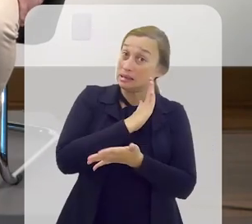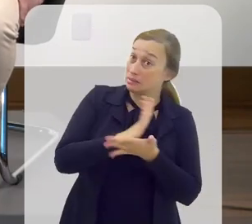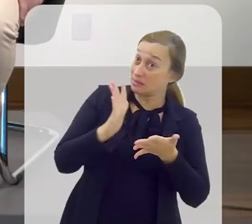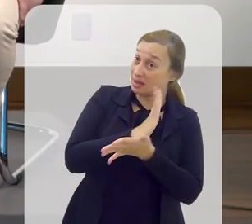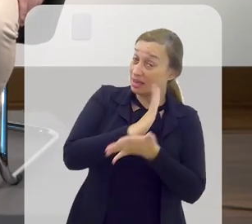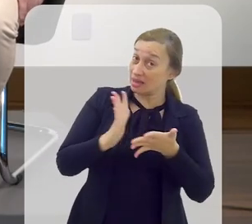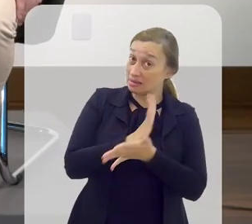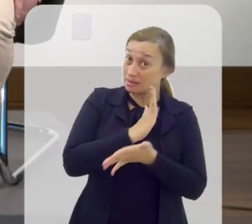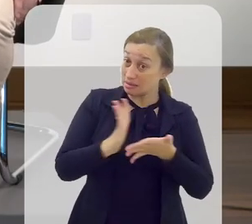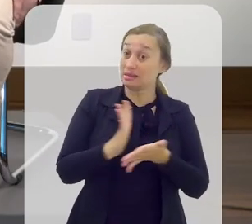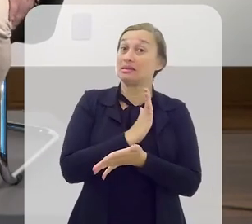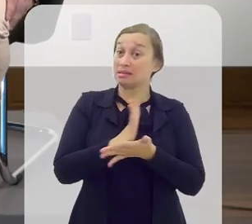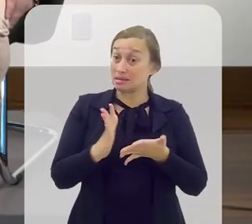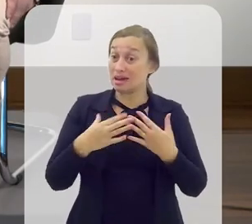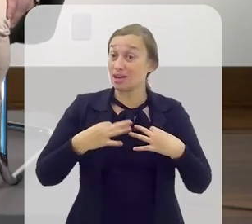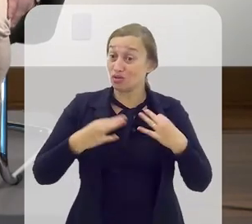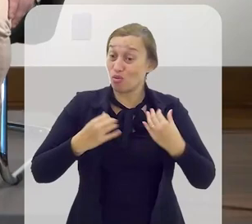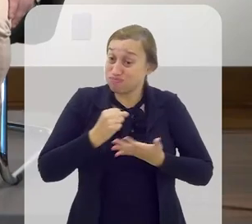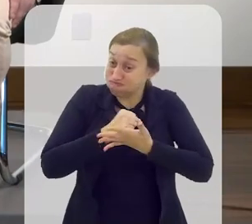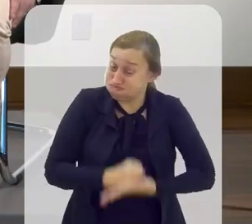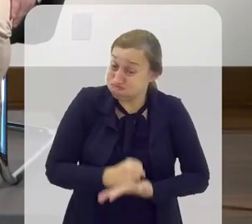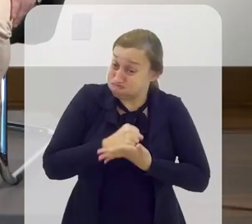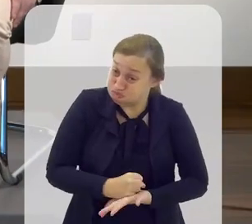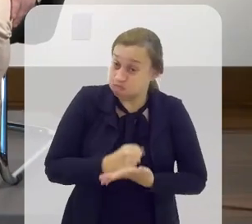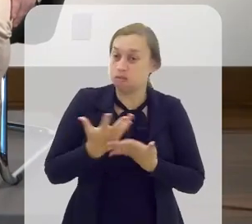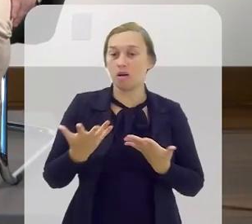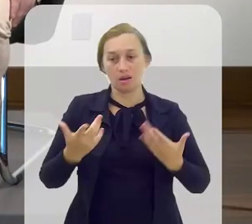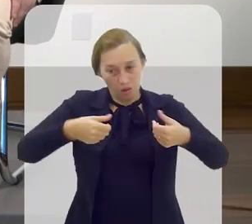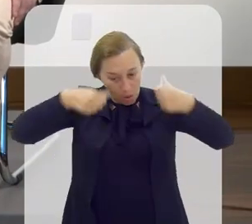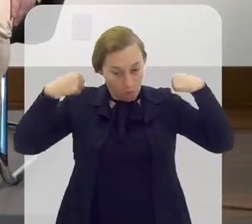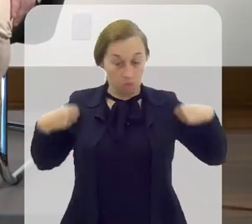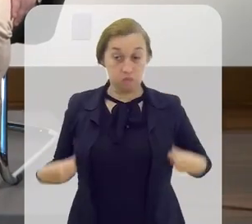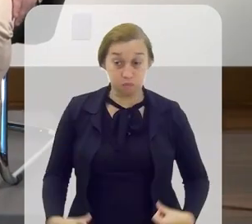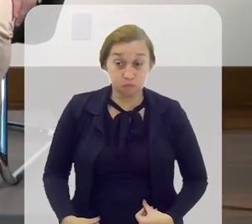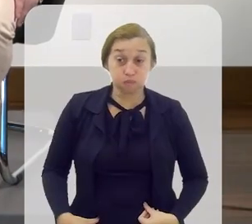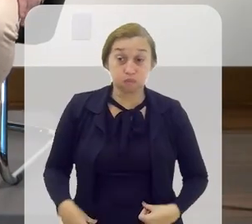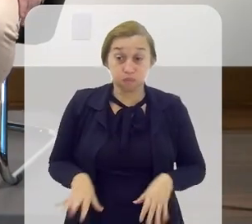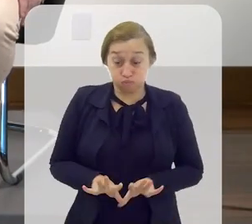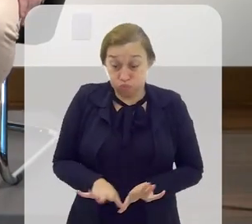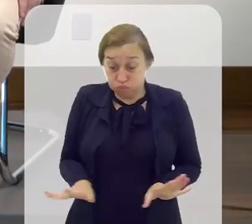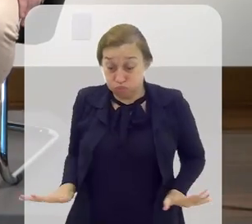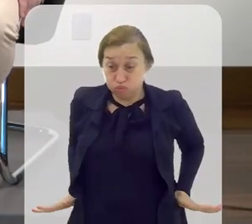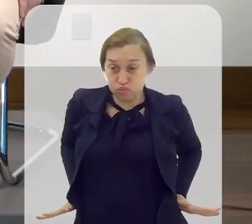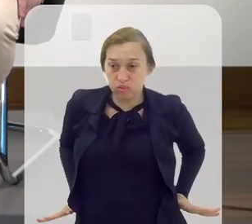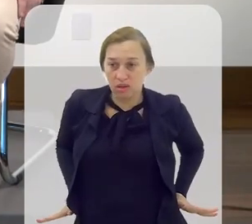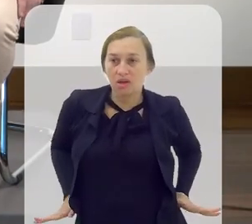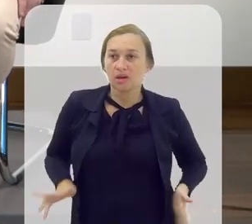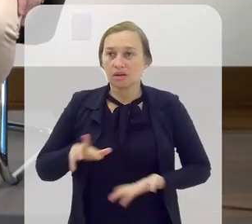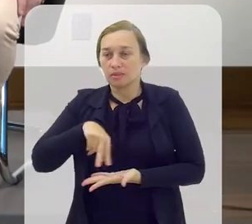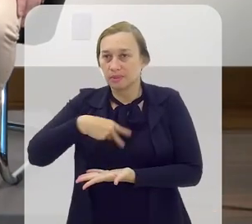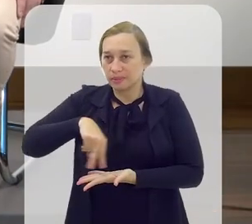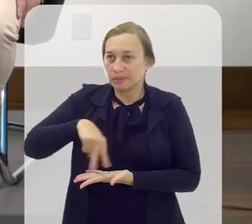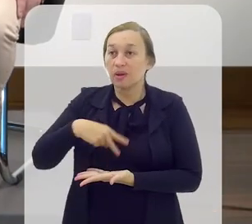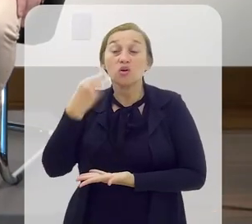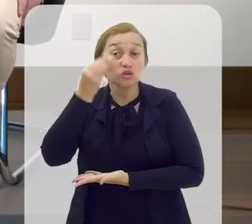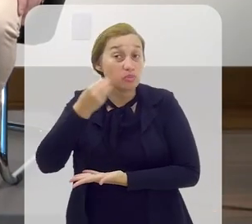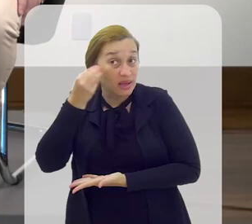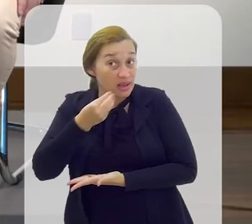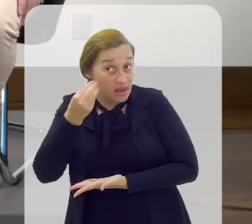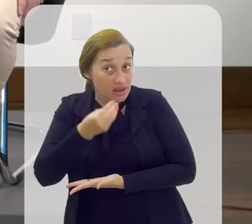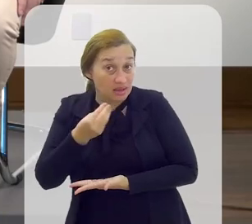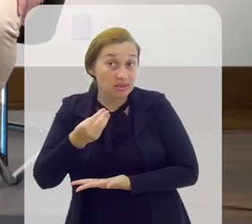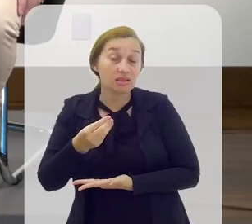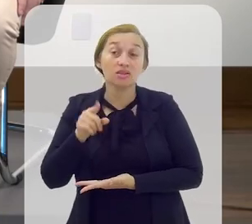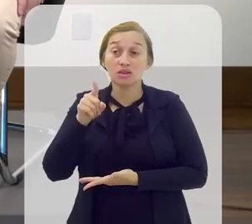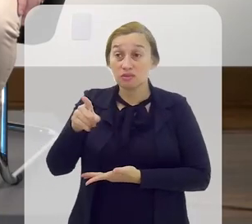eu vejo que a gente às vezes pesa a mão na ala das baianas quando eu visto uma baiana para desfilar. Ah, então isso é muito bom, né? Você